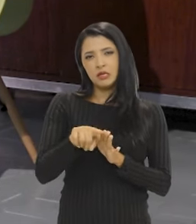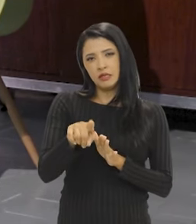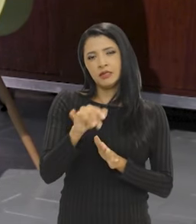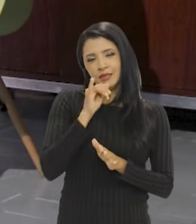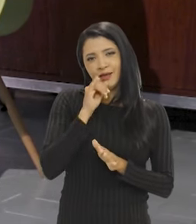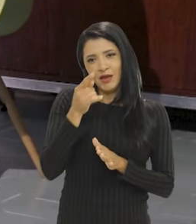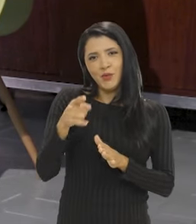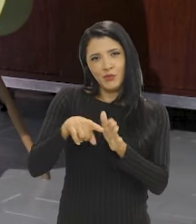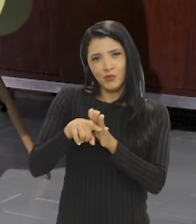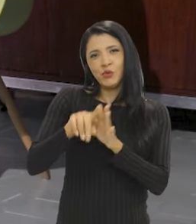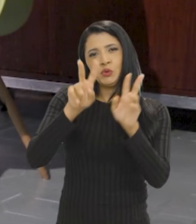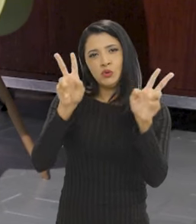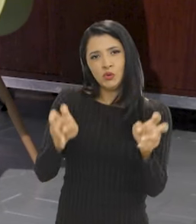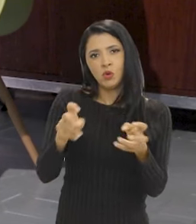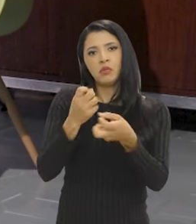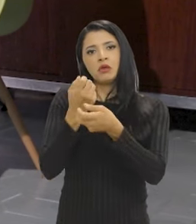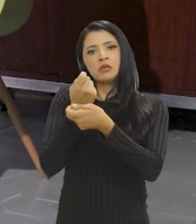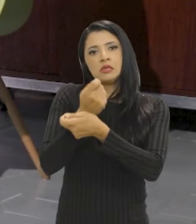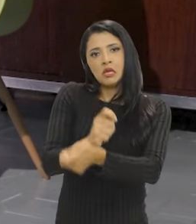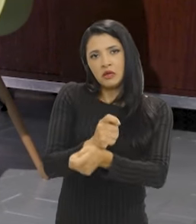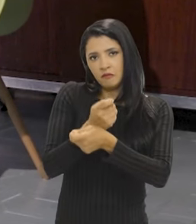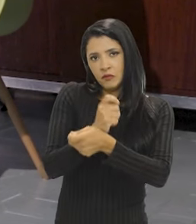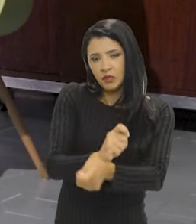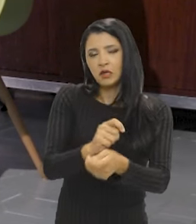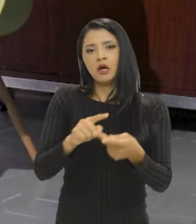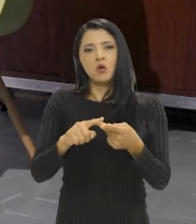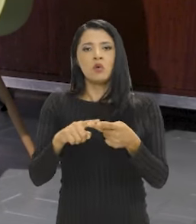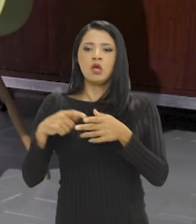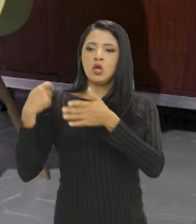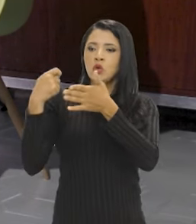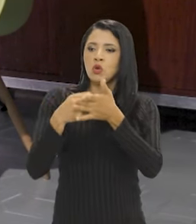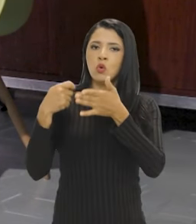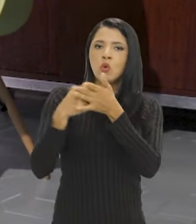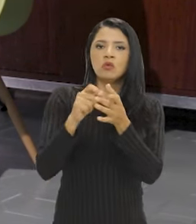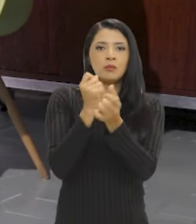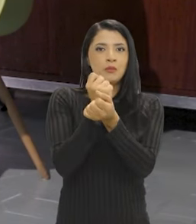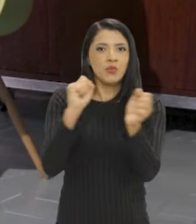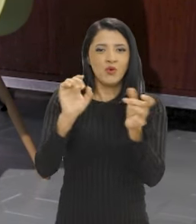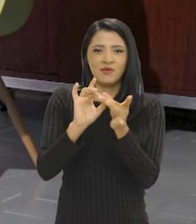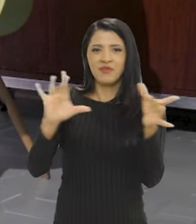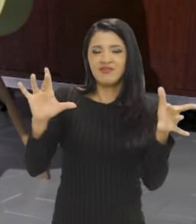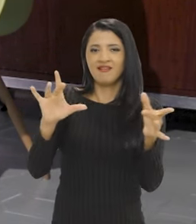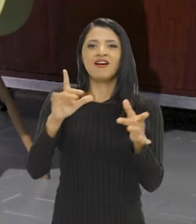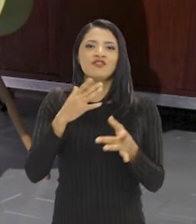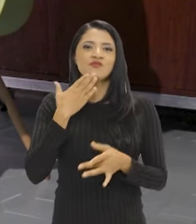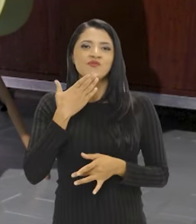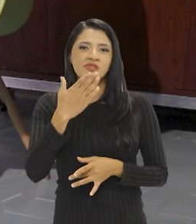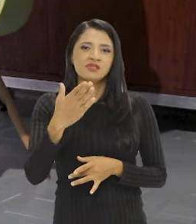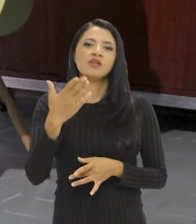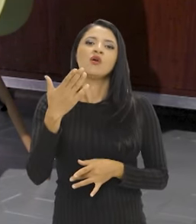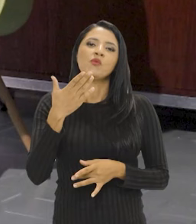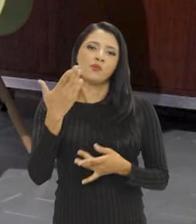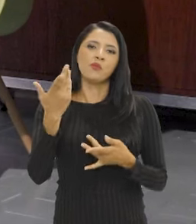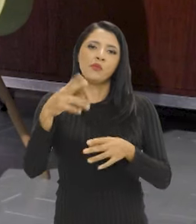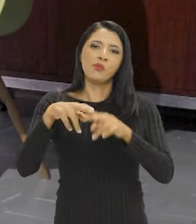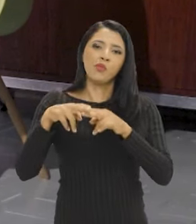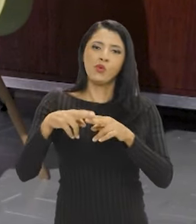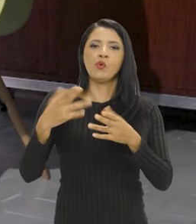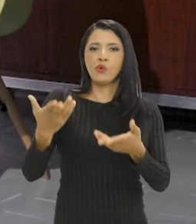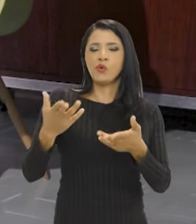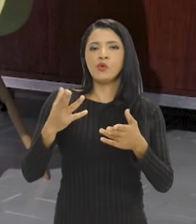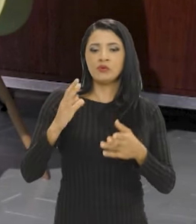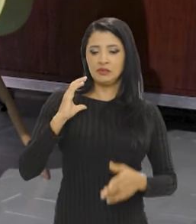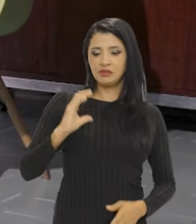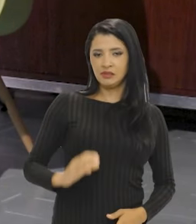escravidão, e luta por liberdade, a afirmação de cidadania no Brasil, a